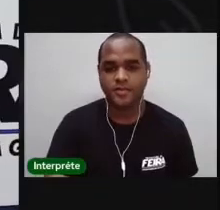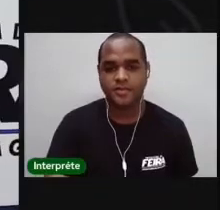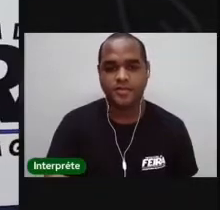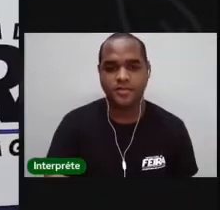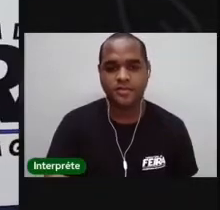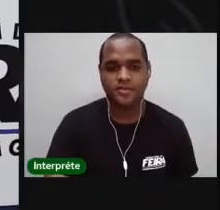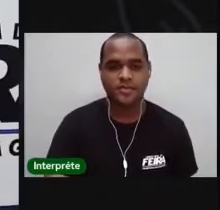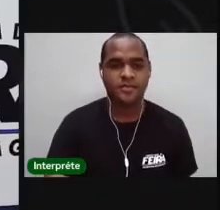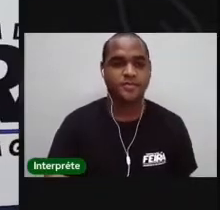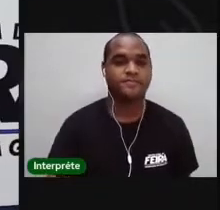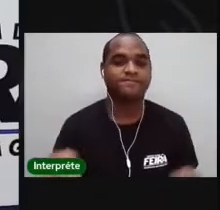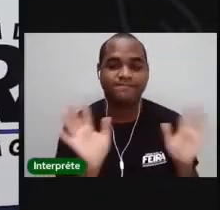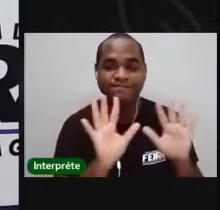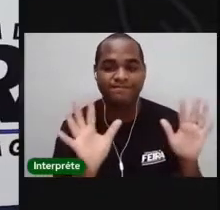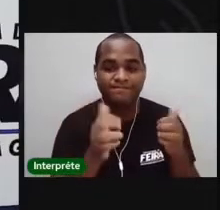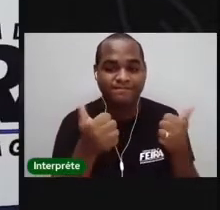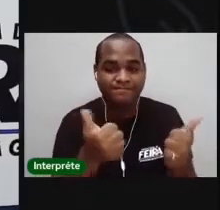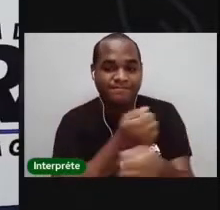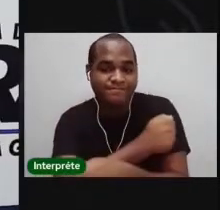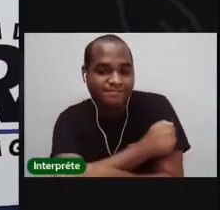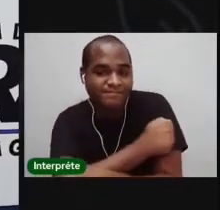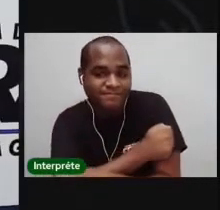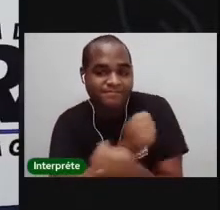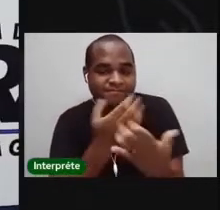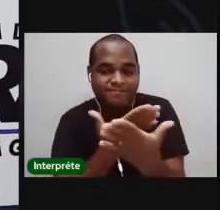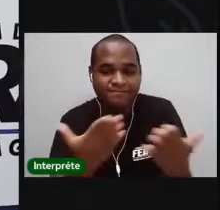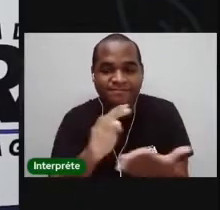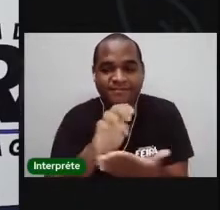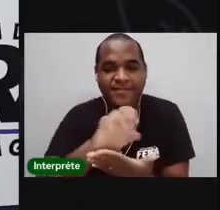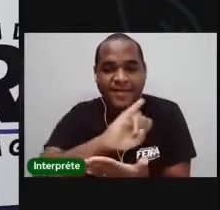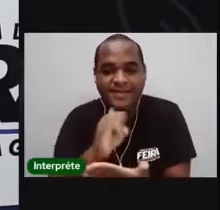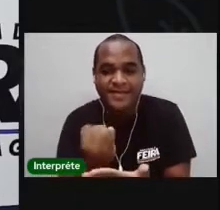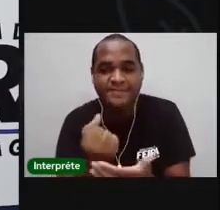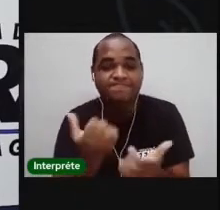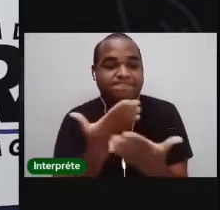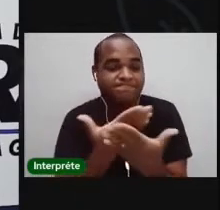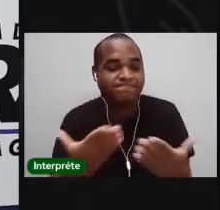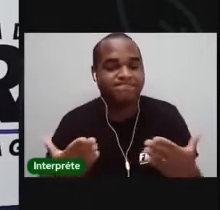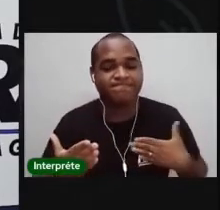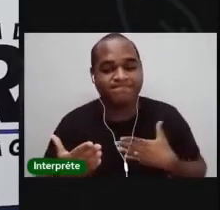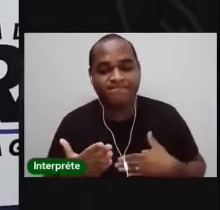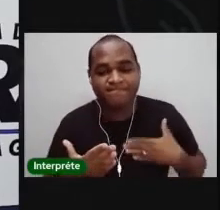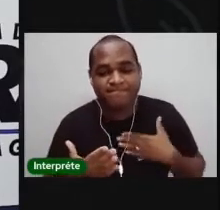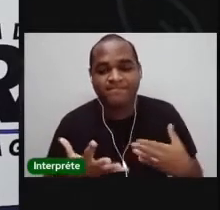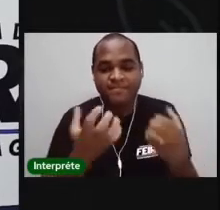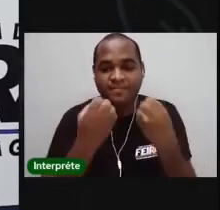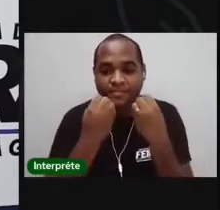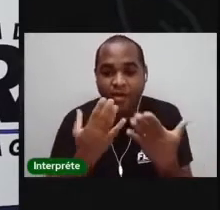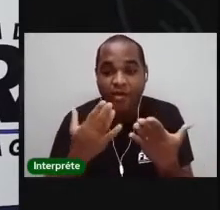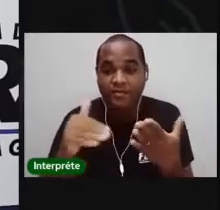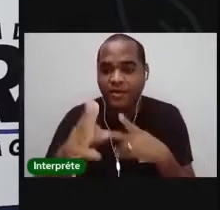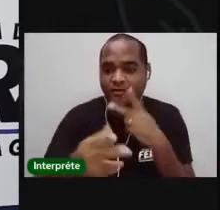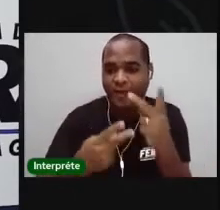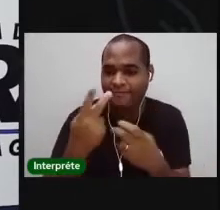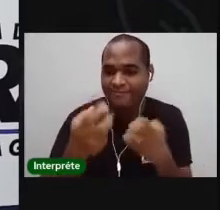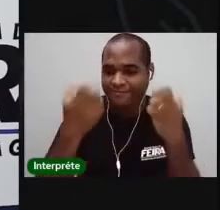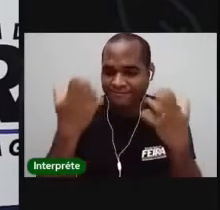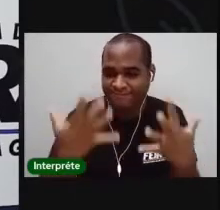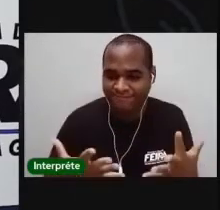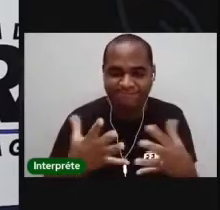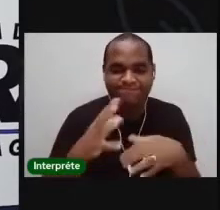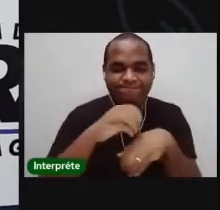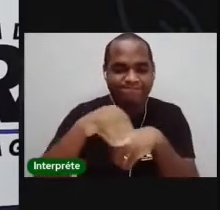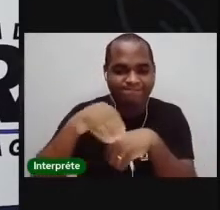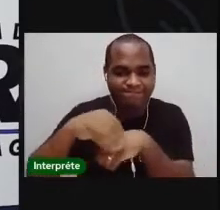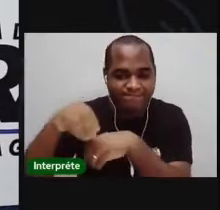Olá, queridos alunos da EJA. É um grande prazer estar aqui falando para vocês. A Rede